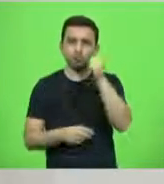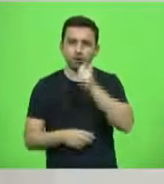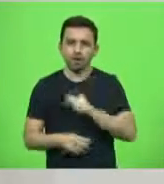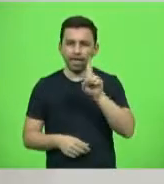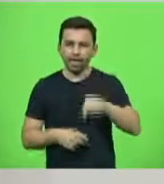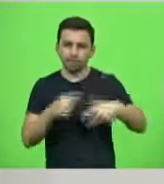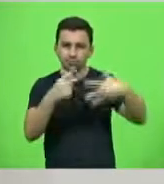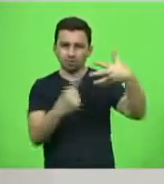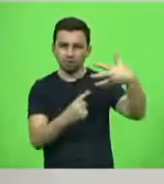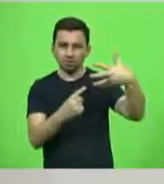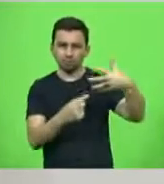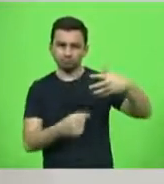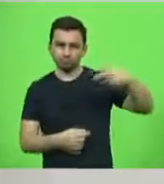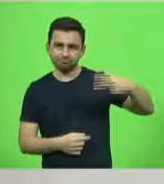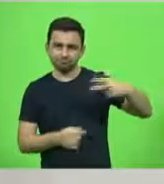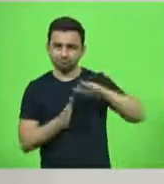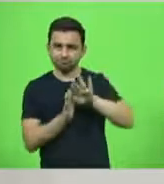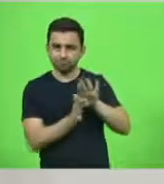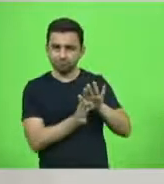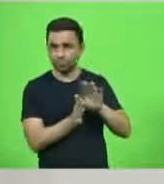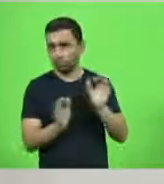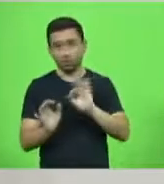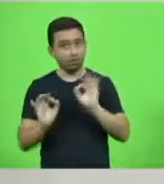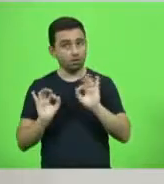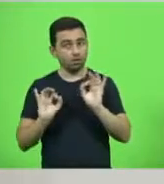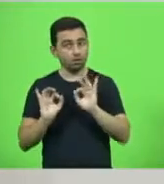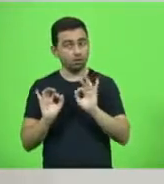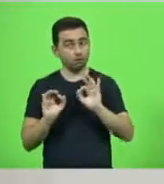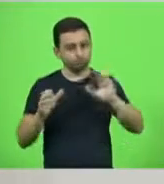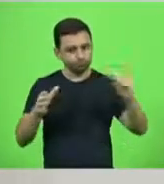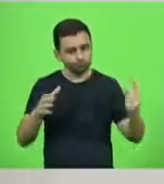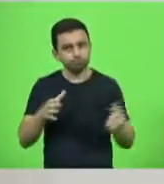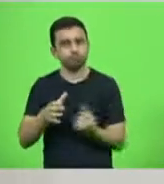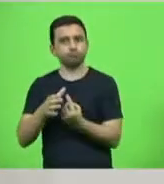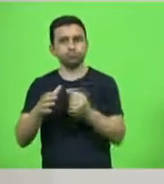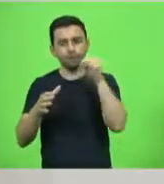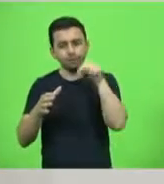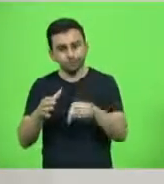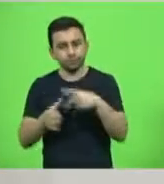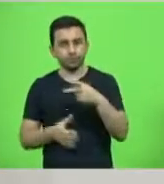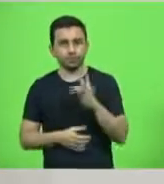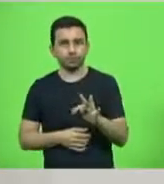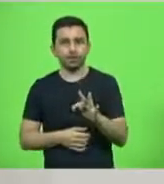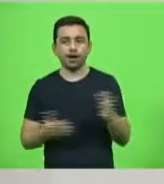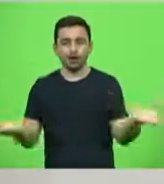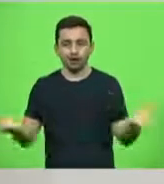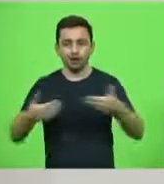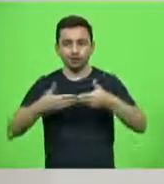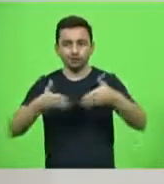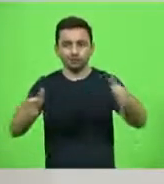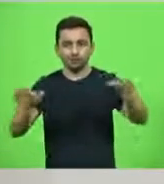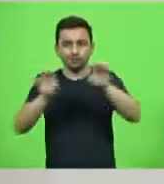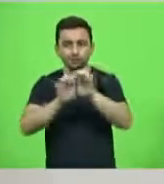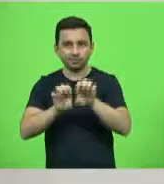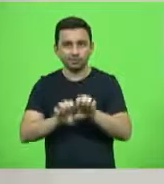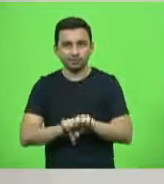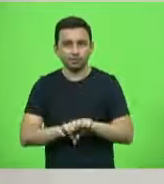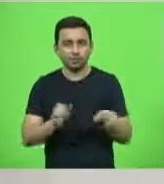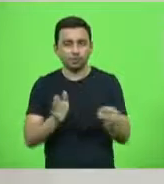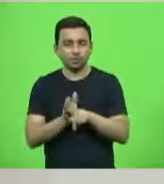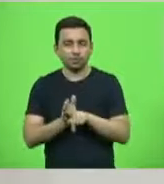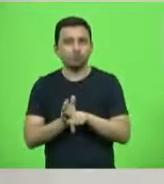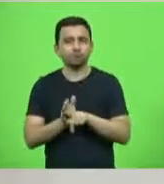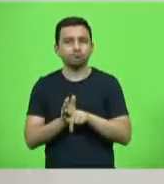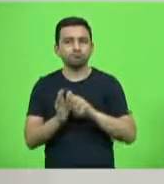secundária no Partido dos Trabalhadores e abrindo espaço para que hoje a estrutura do nosso partido